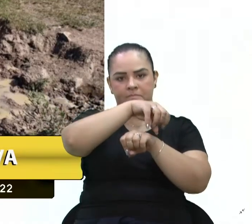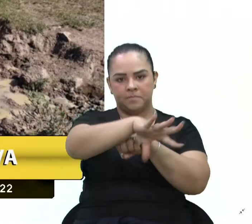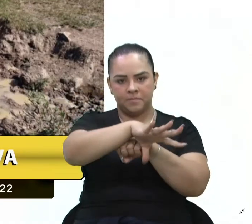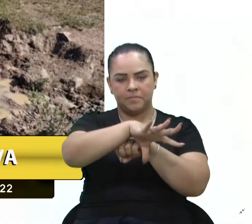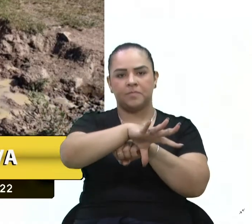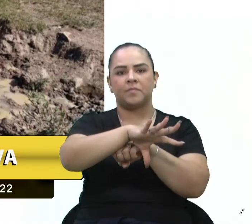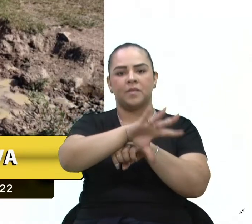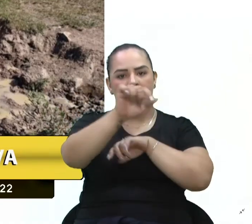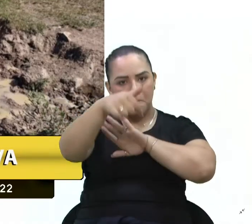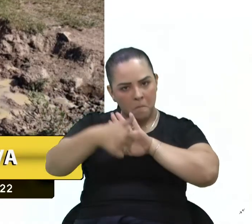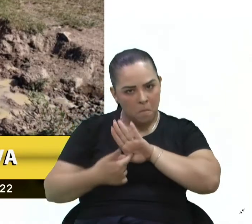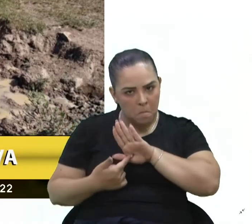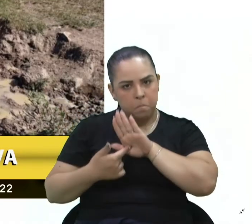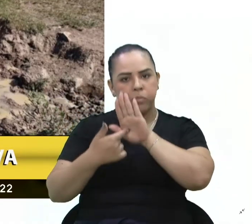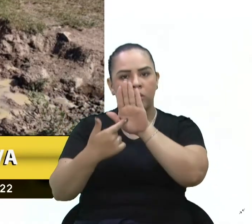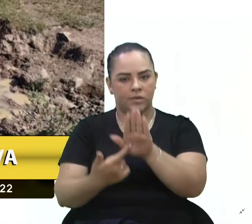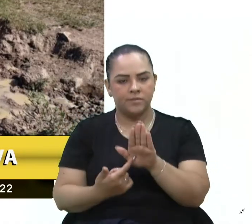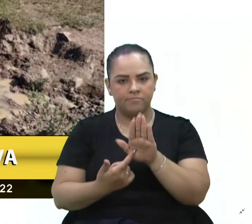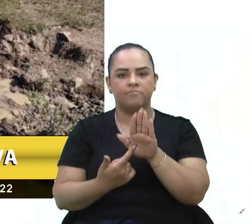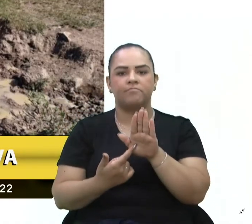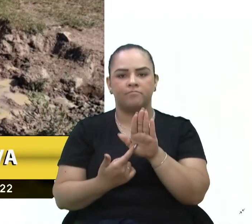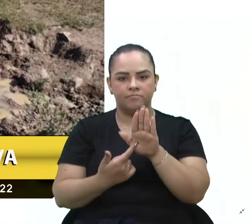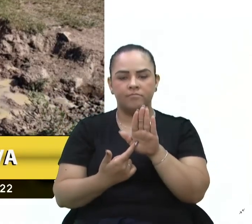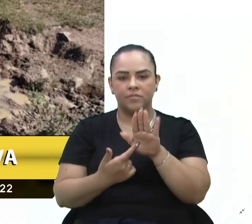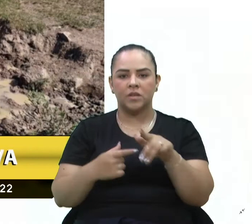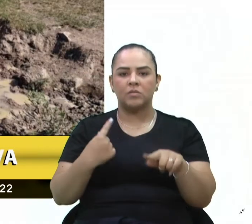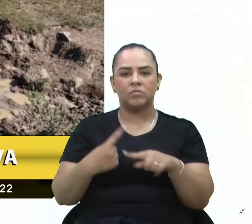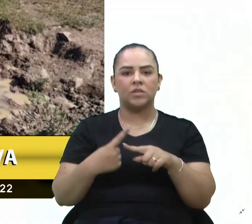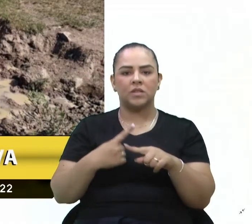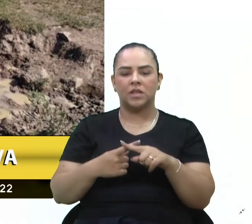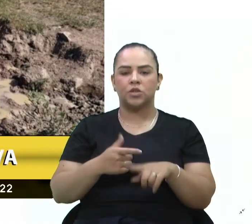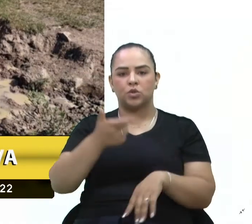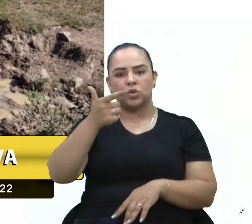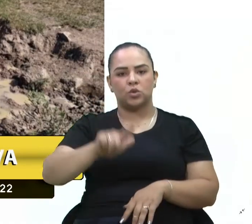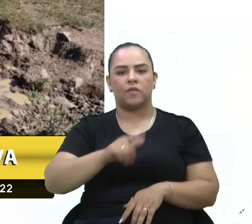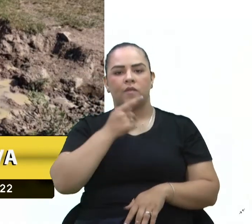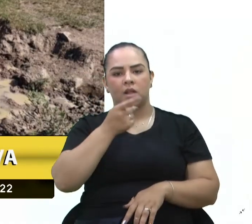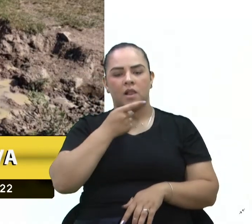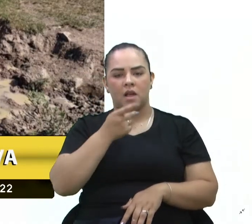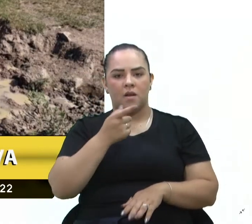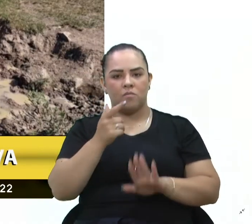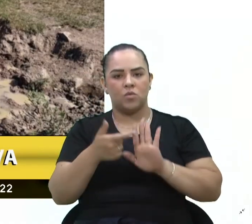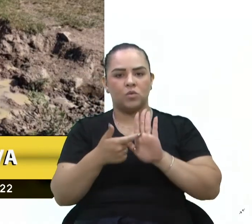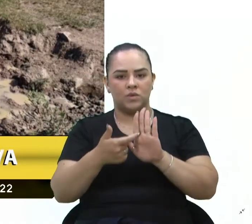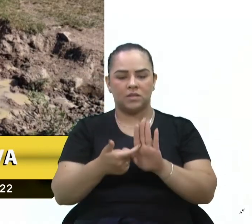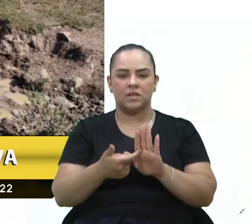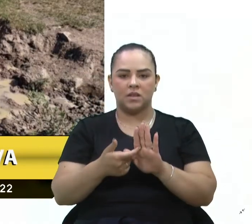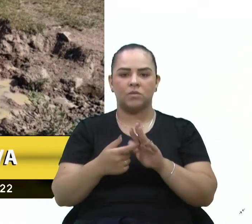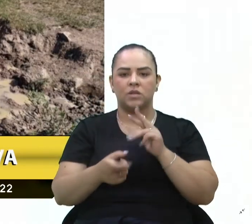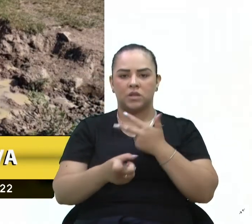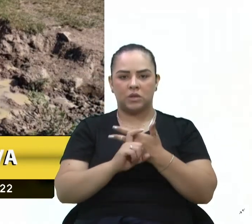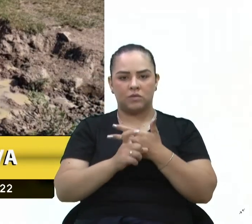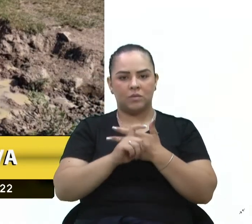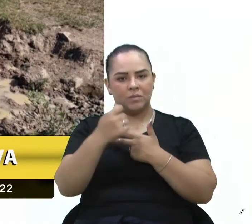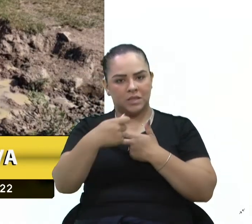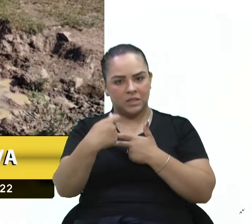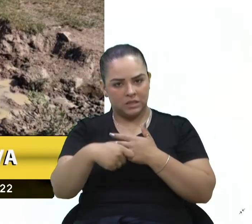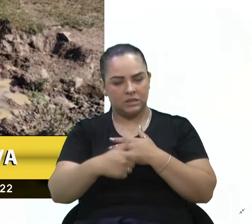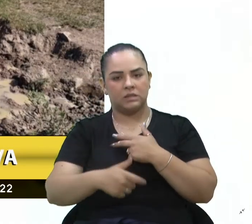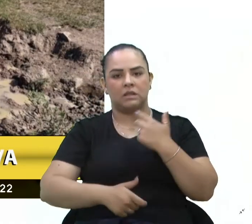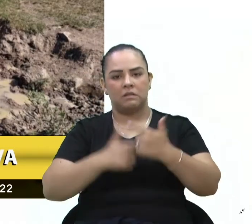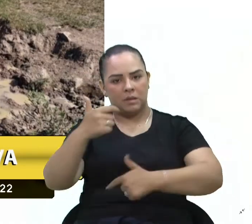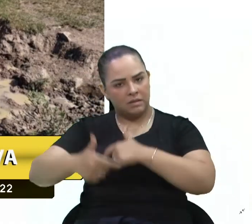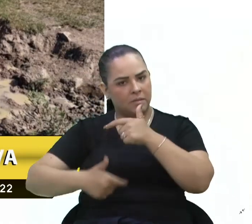ânfase. Isso aí só falta a reforçar o quanto o executivo tem que trabalhar para nós achar uma